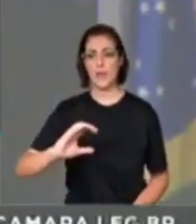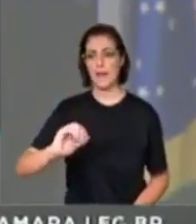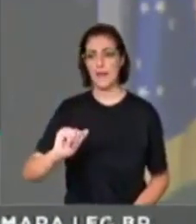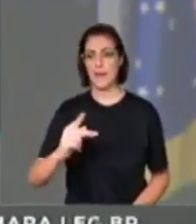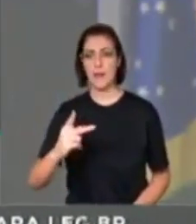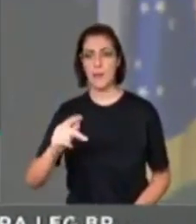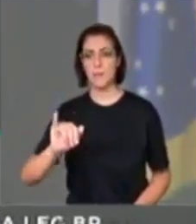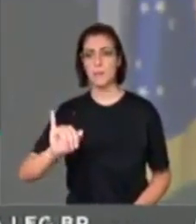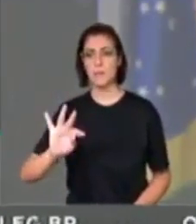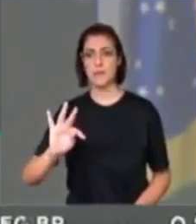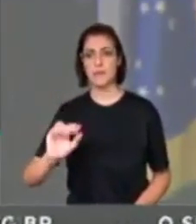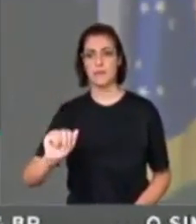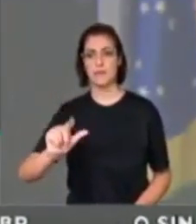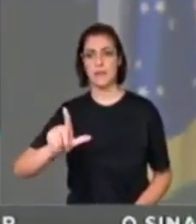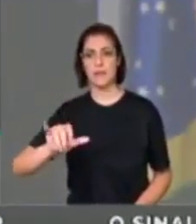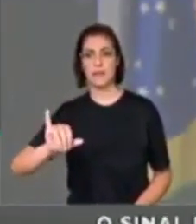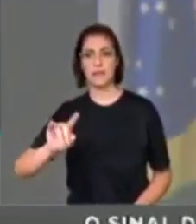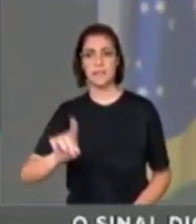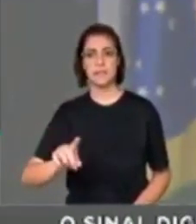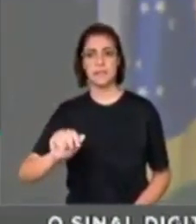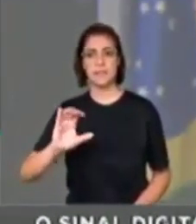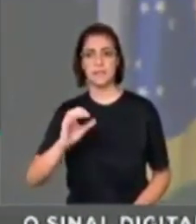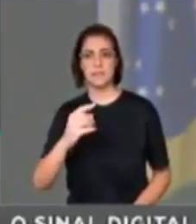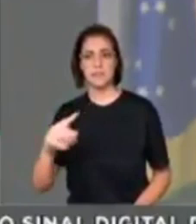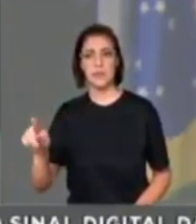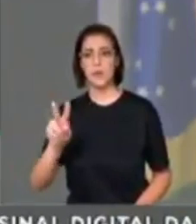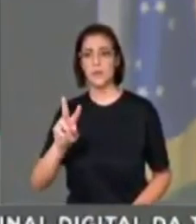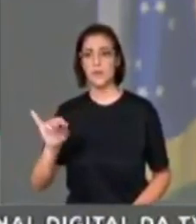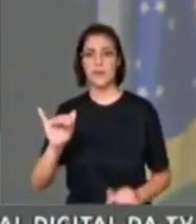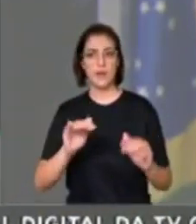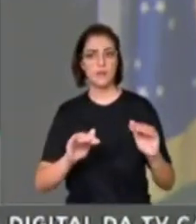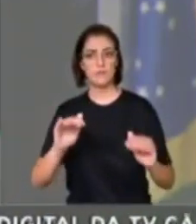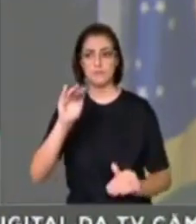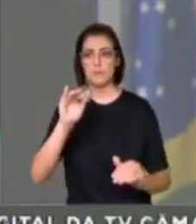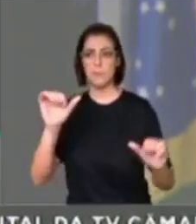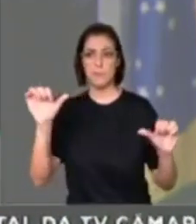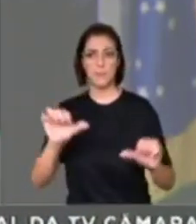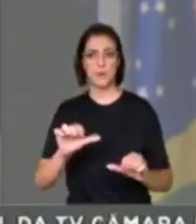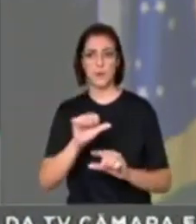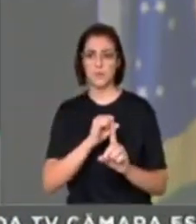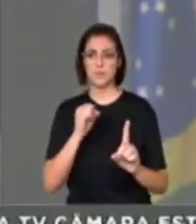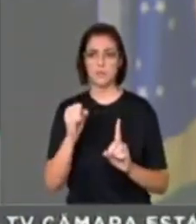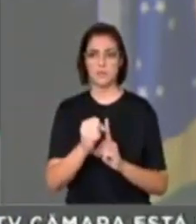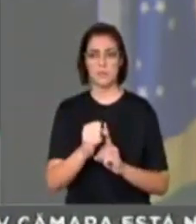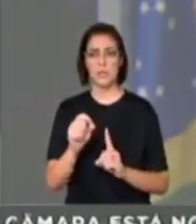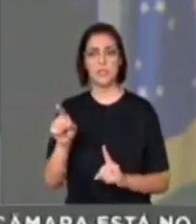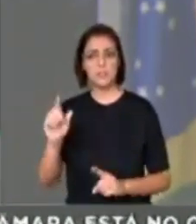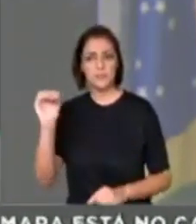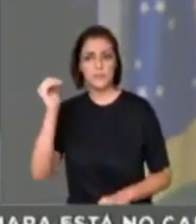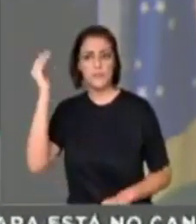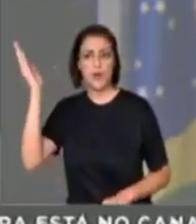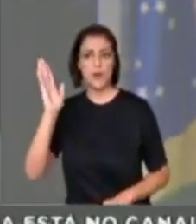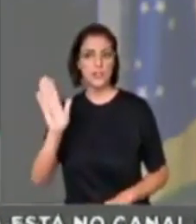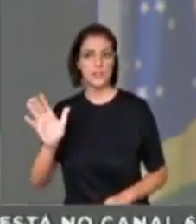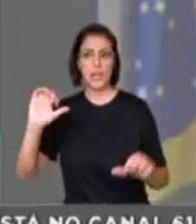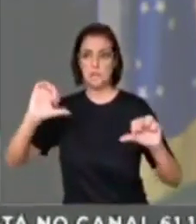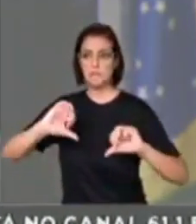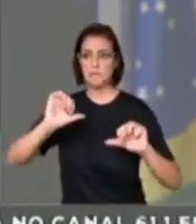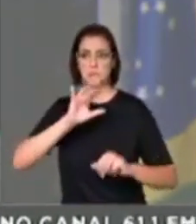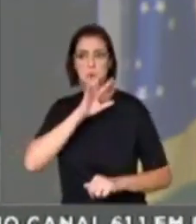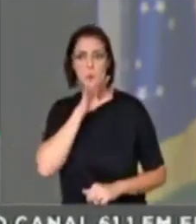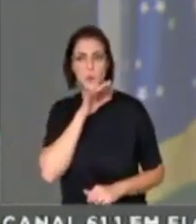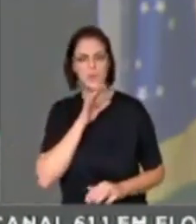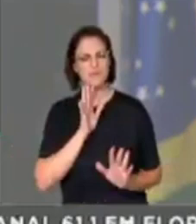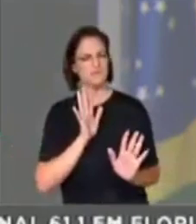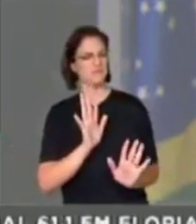desigualdade de gênero e de renda, e que a privatização falhou em diversos países. Antes de entrar no